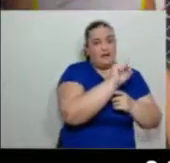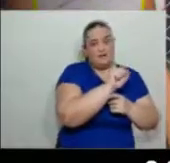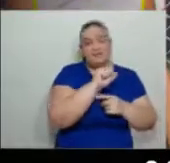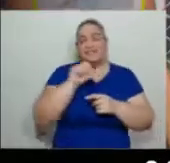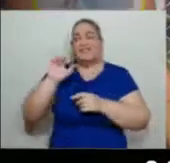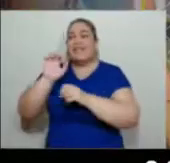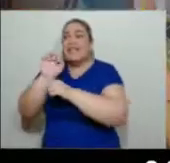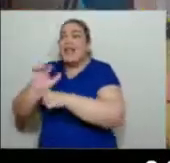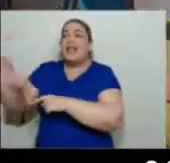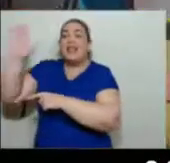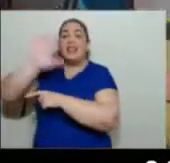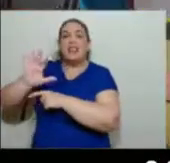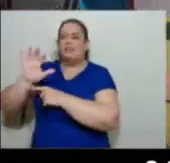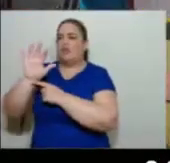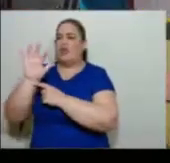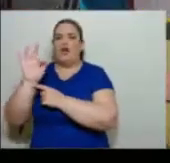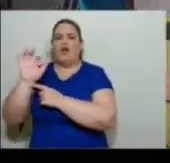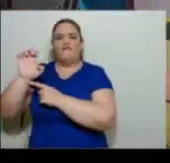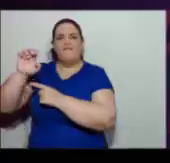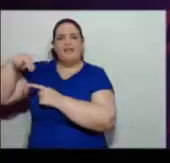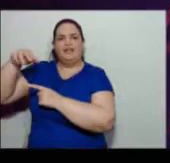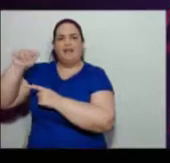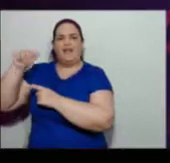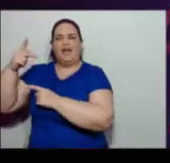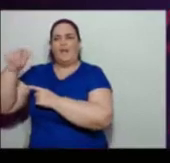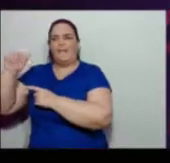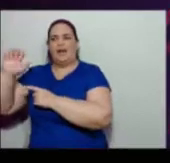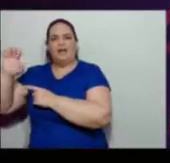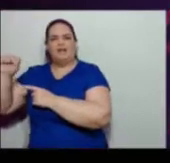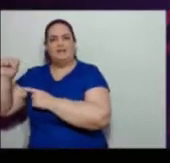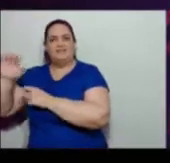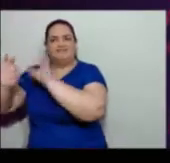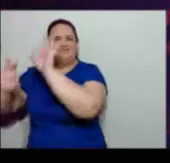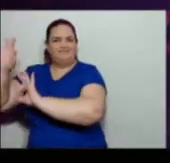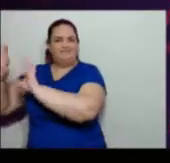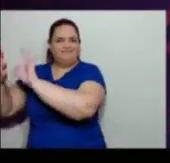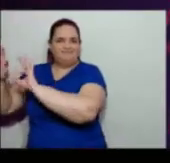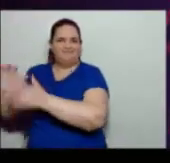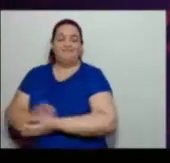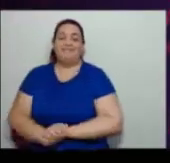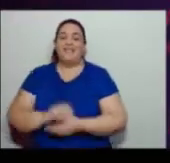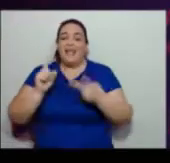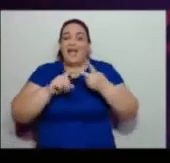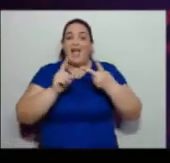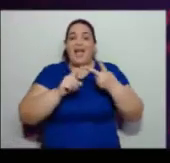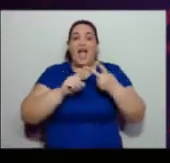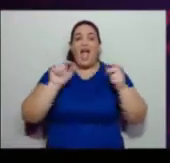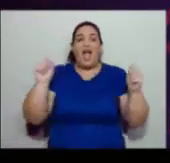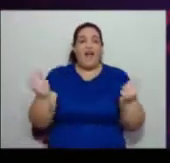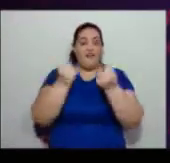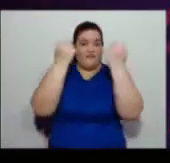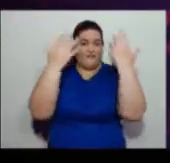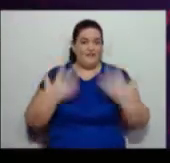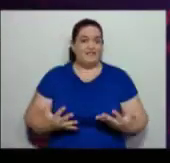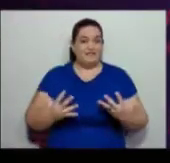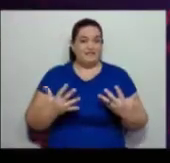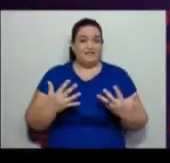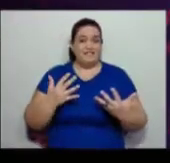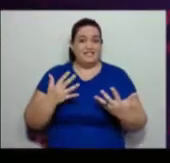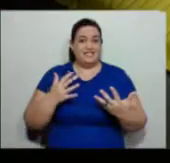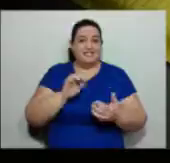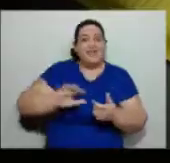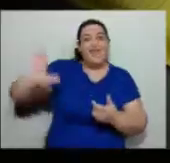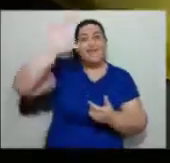organizada pela FENAPAIS. O Festival Nacional Nossa Arte também acontece em duas